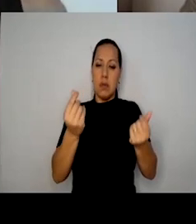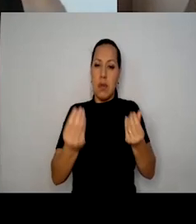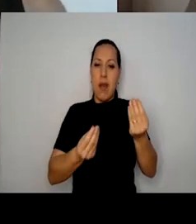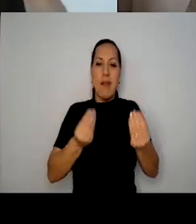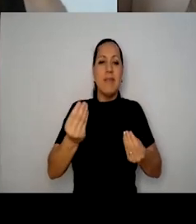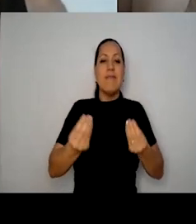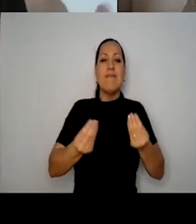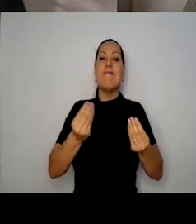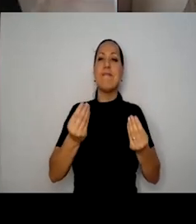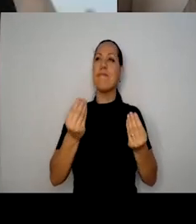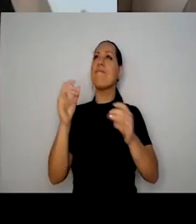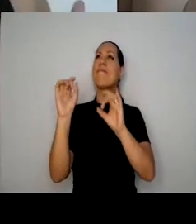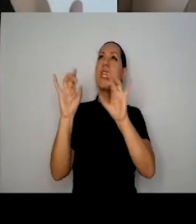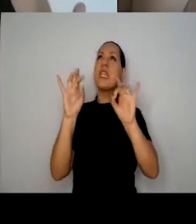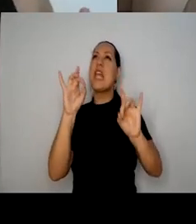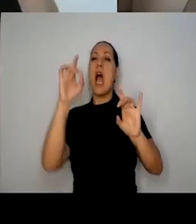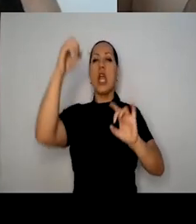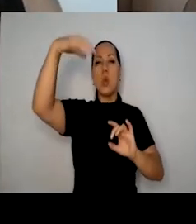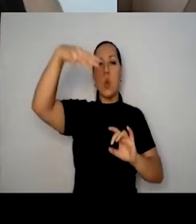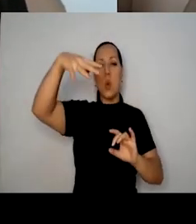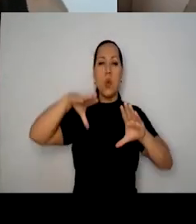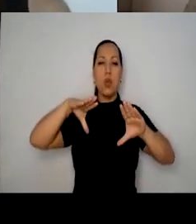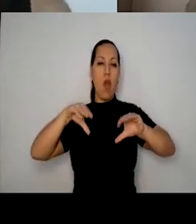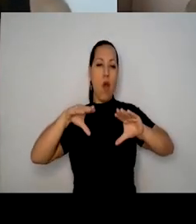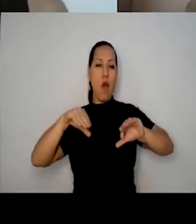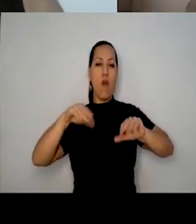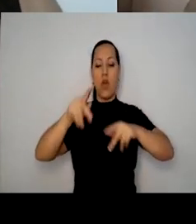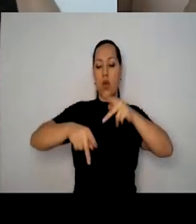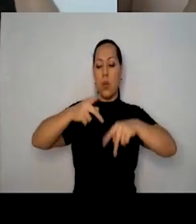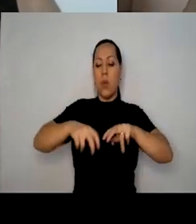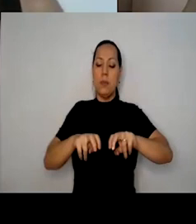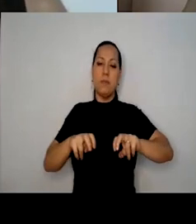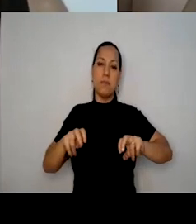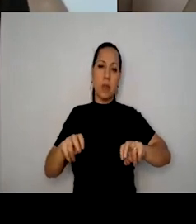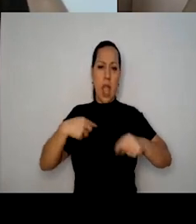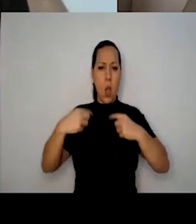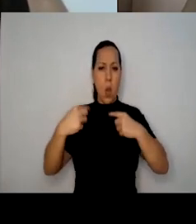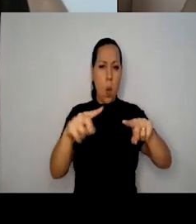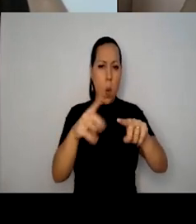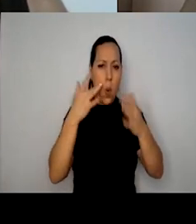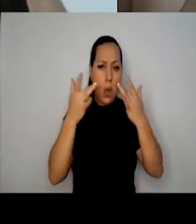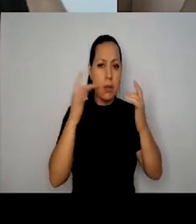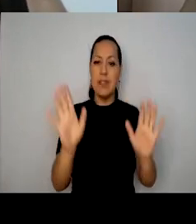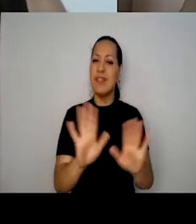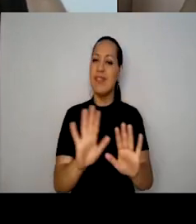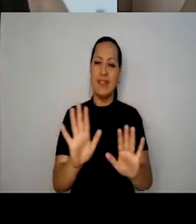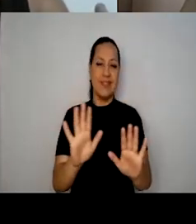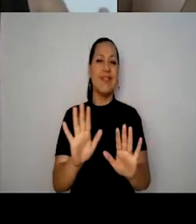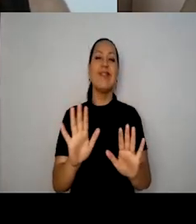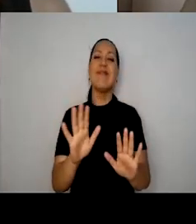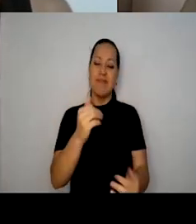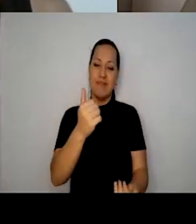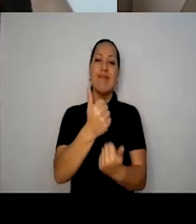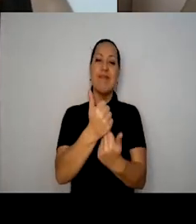aparato técnico, o conforto para o público, e tal, não sou contra o teatro, né? Exatamente assim,